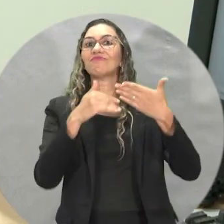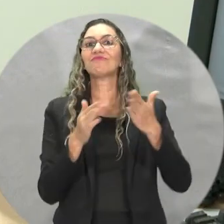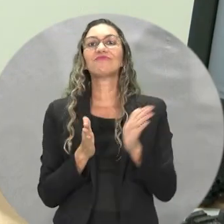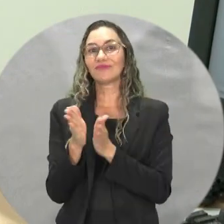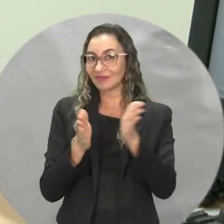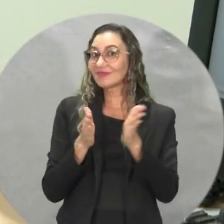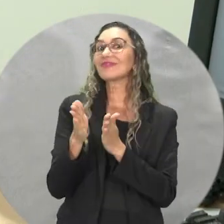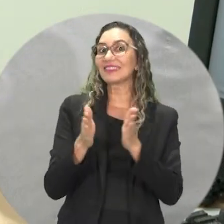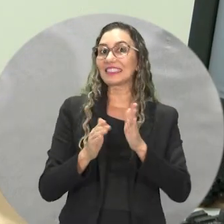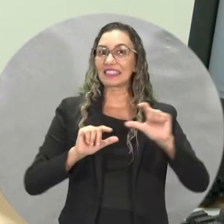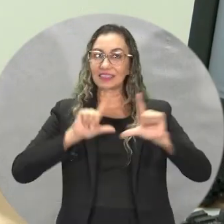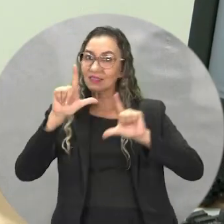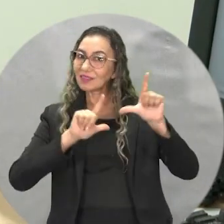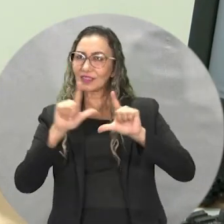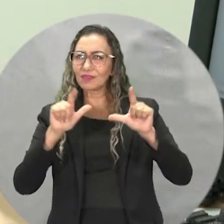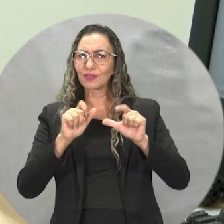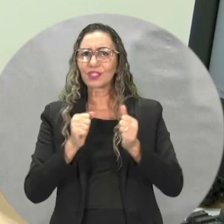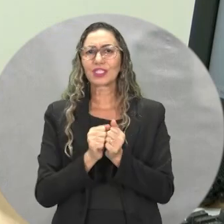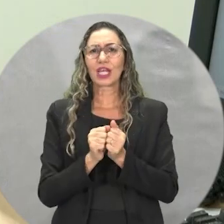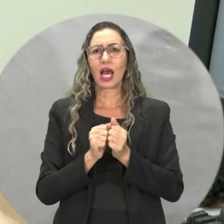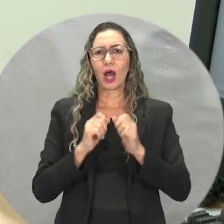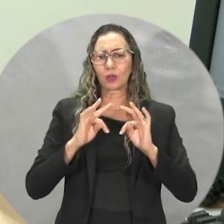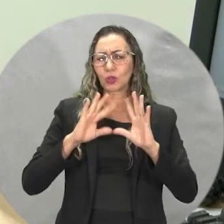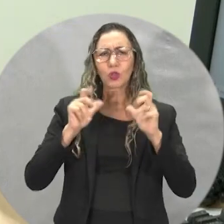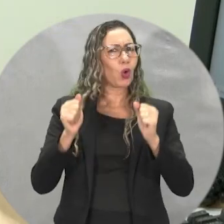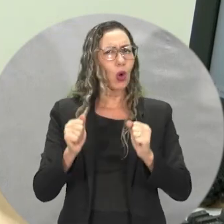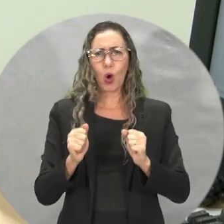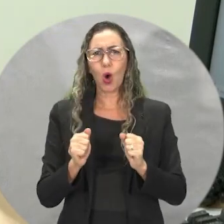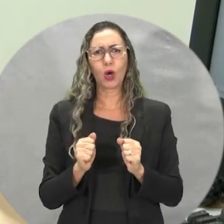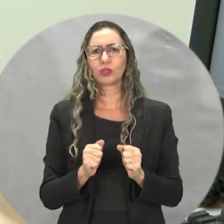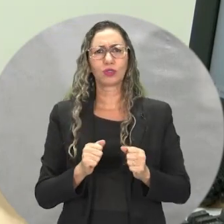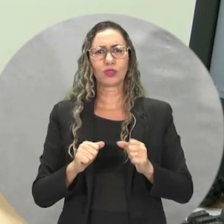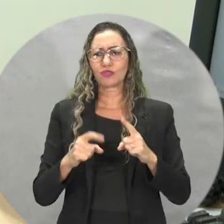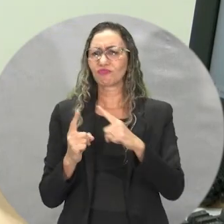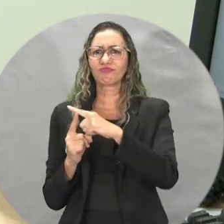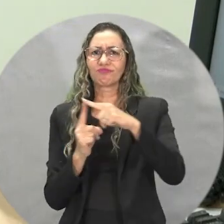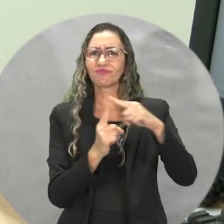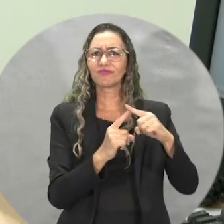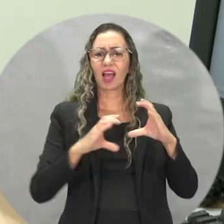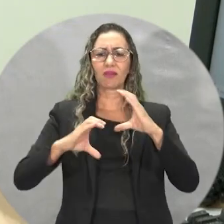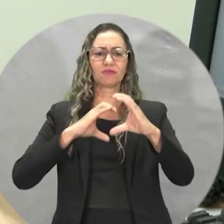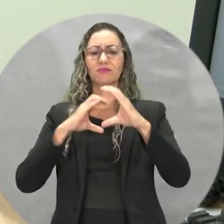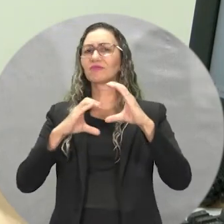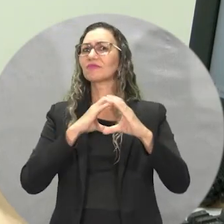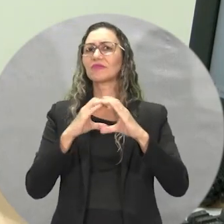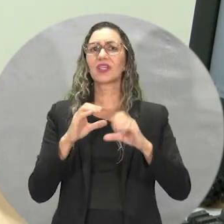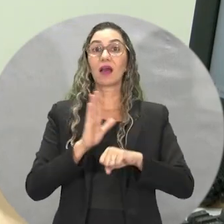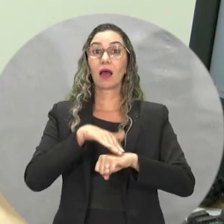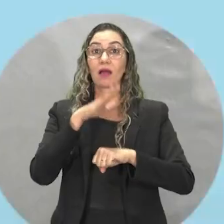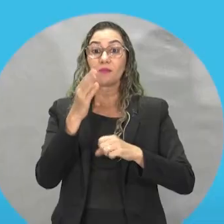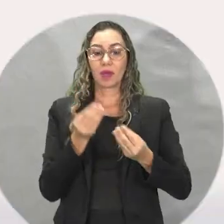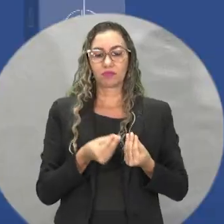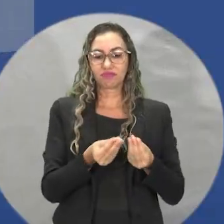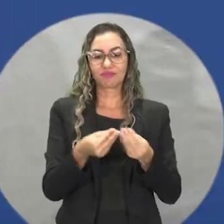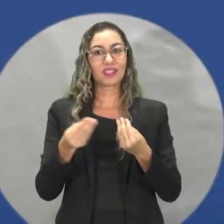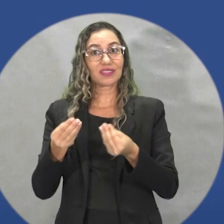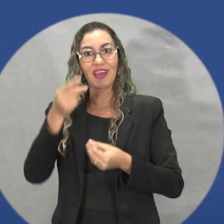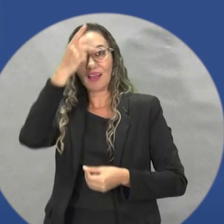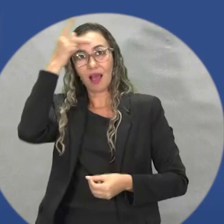televisões e todos os meios de comunicação estão cada dia mais ofertando esses acessos.